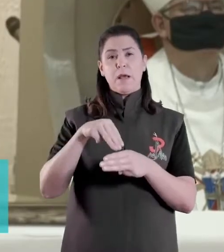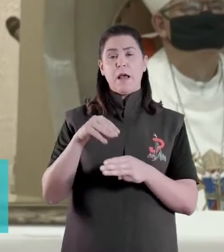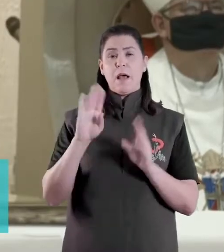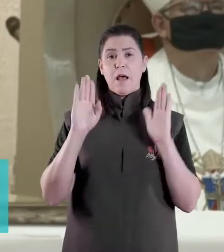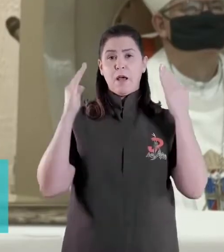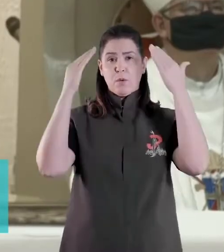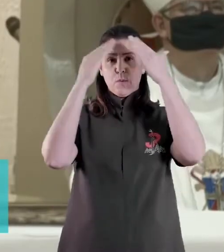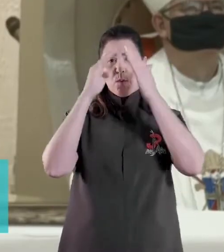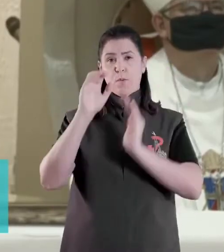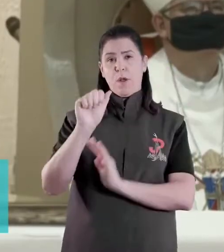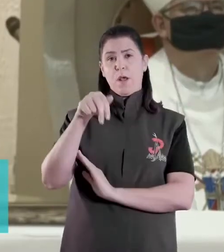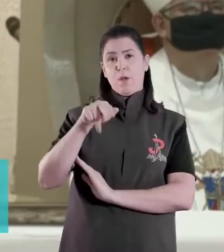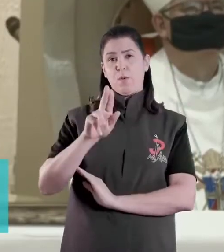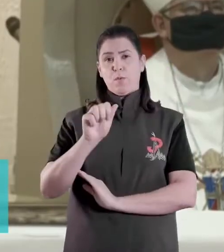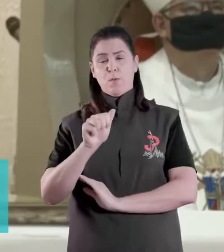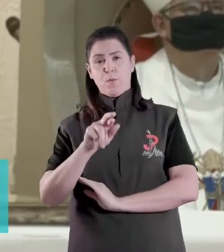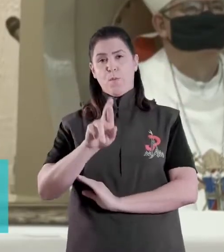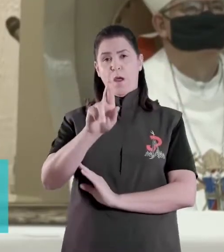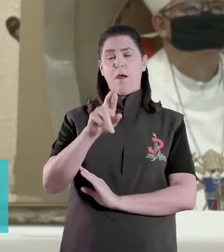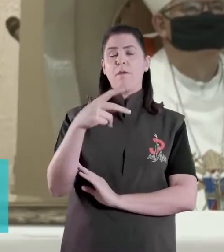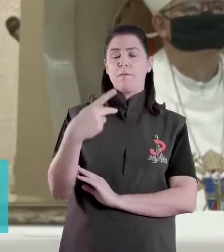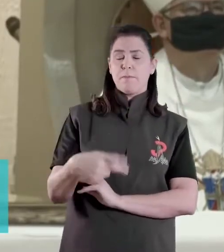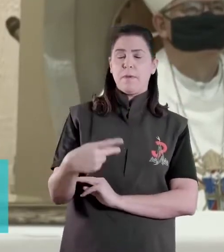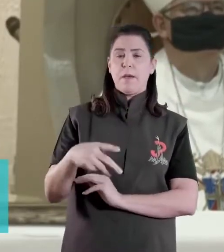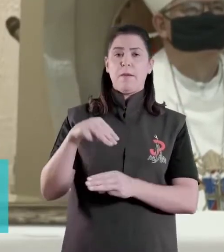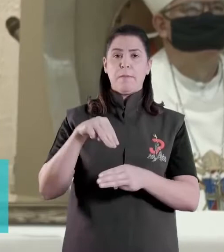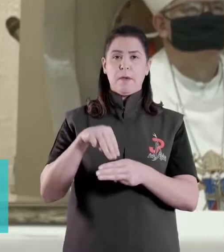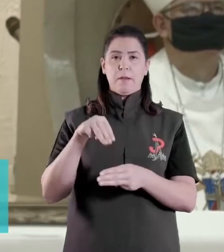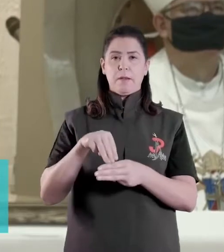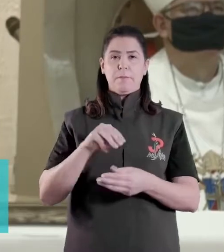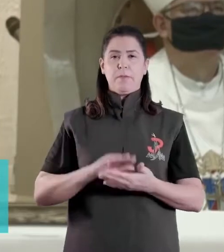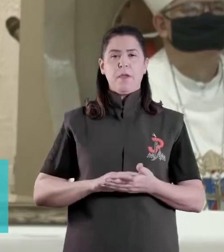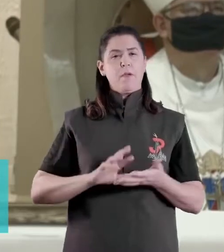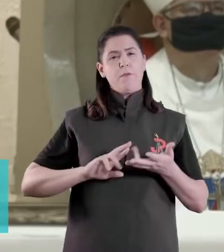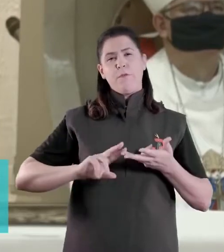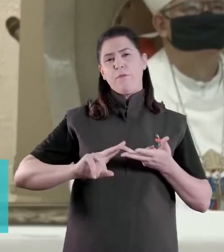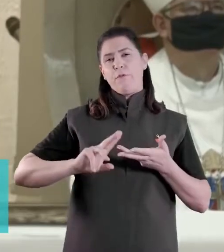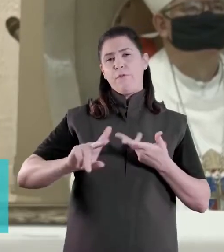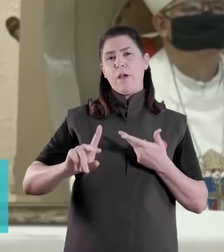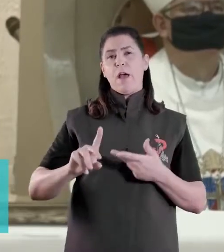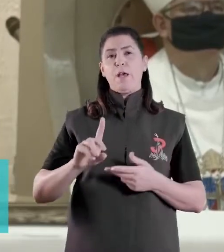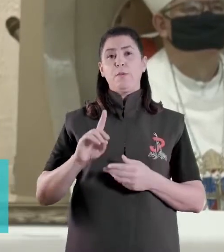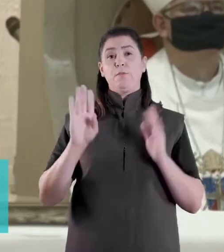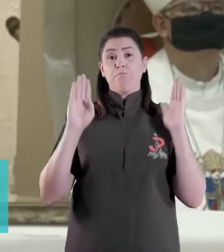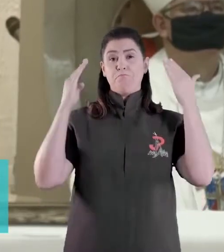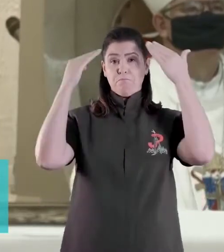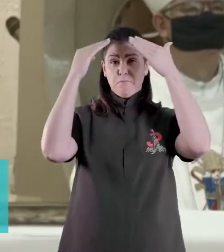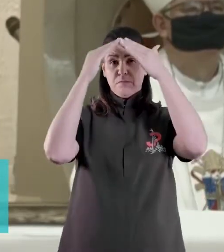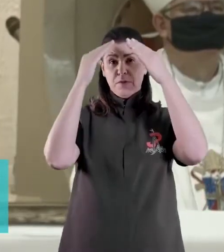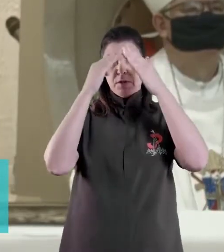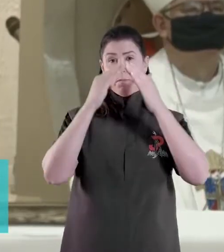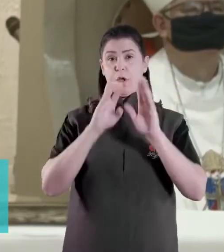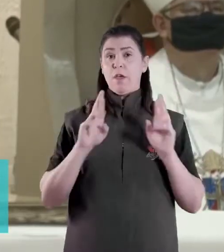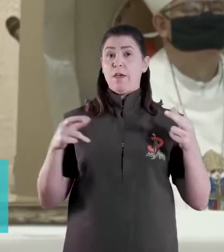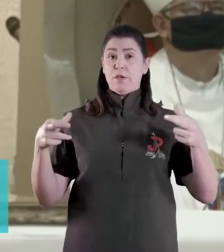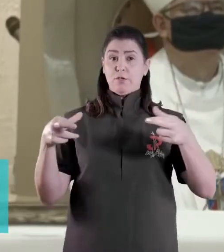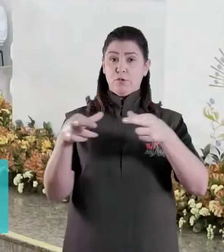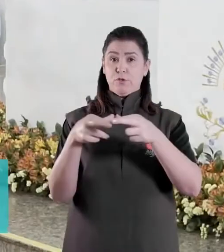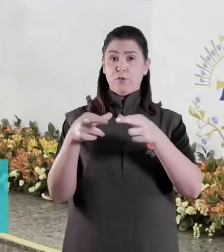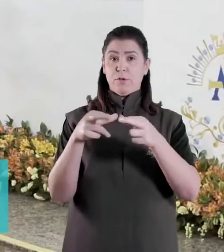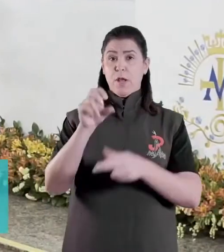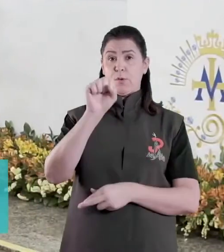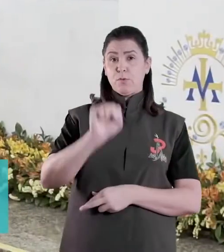Bispos da Província Eclesiástica de Maringá, de Bispos do Regional Sudois, do Regional Sud